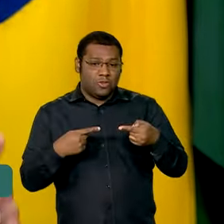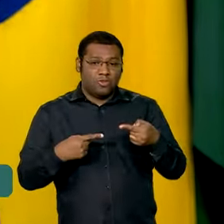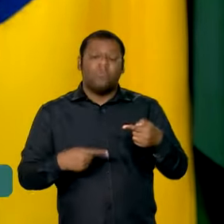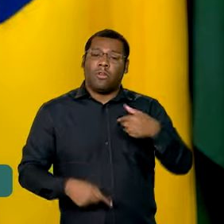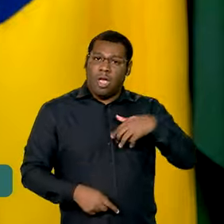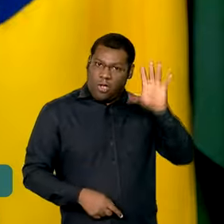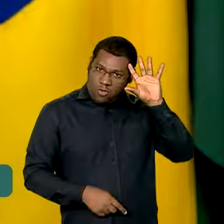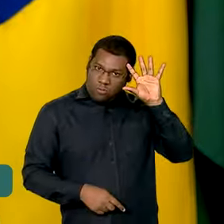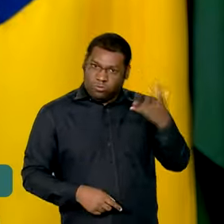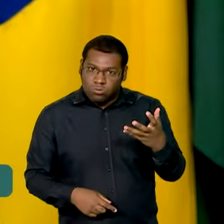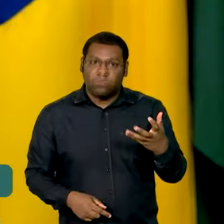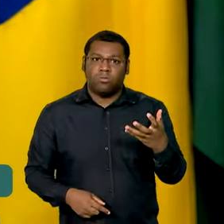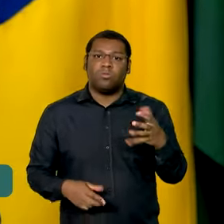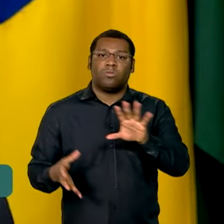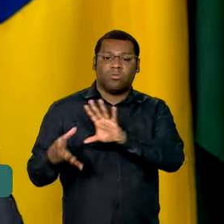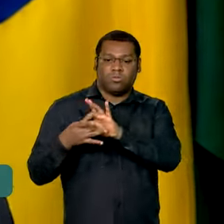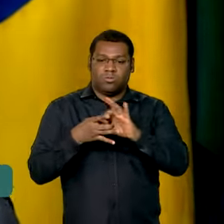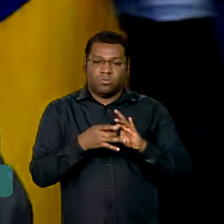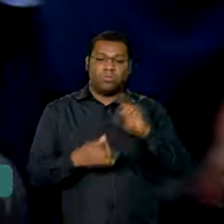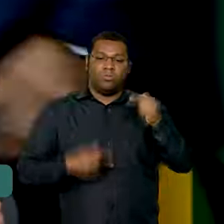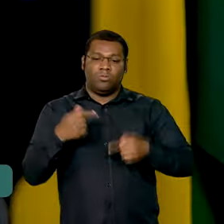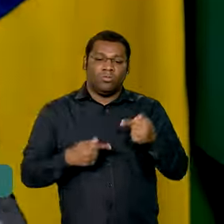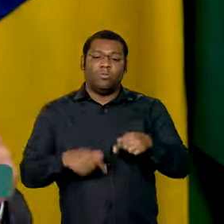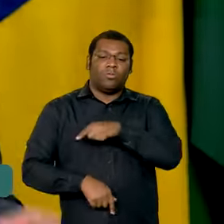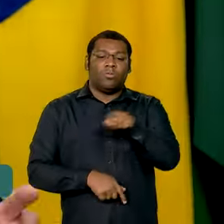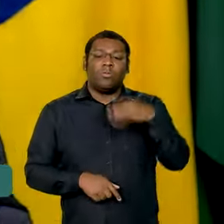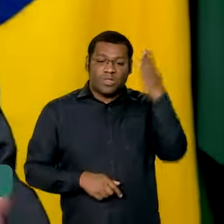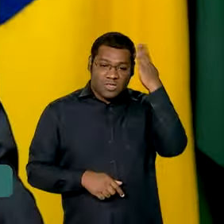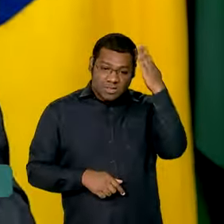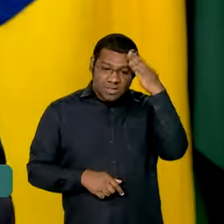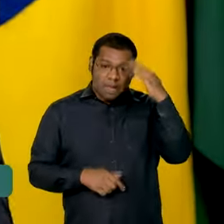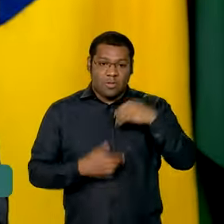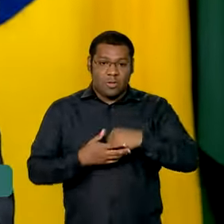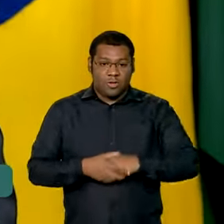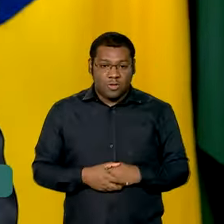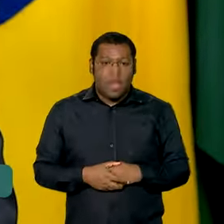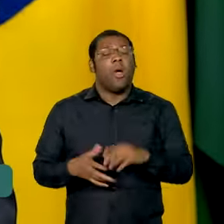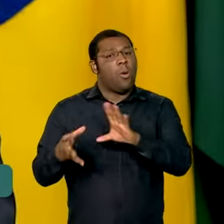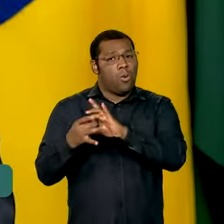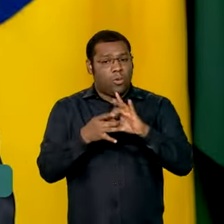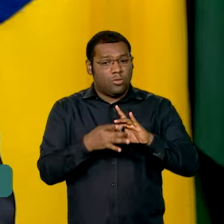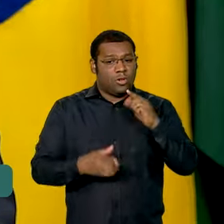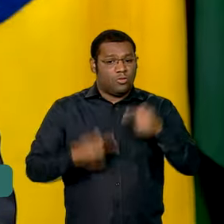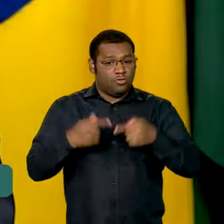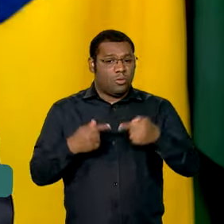a gente resolve na política. E você sabe que, muitas vezes, na política também não é fácil.